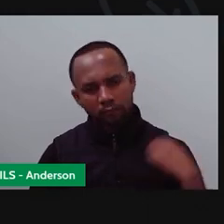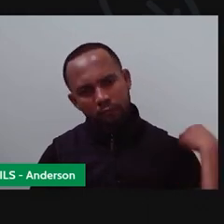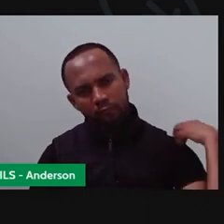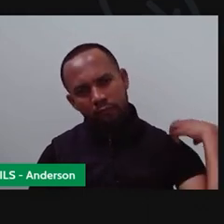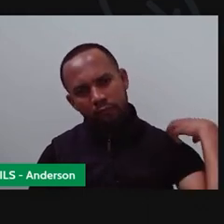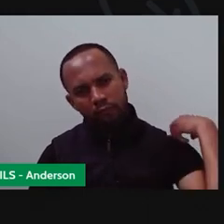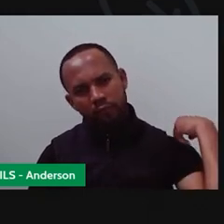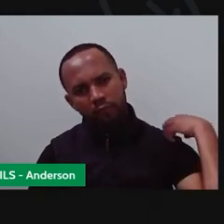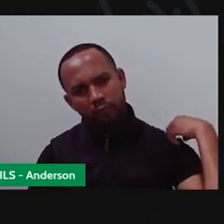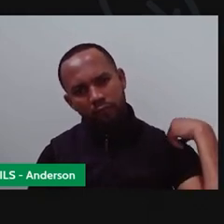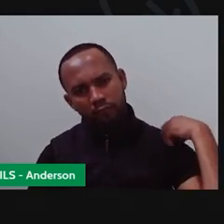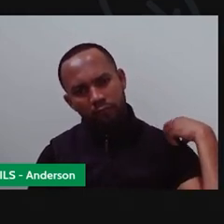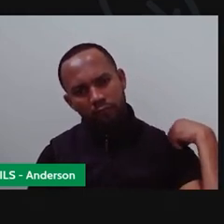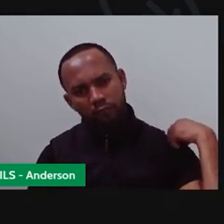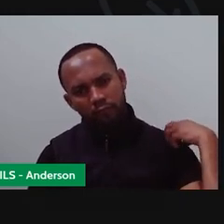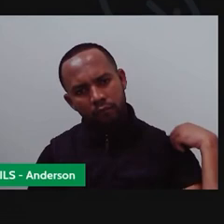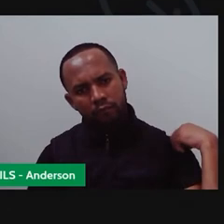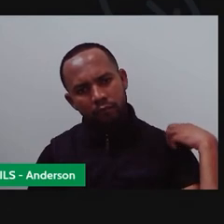Sete. agora aqui, ó.